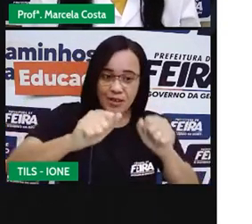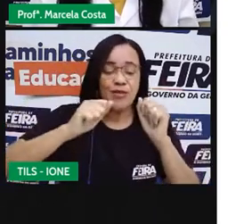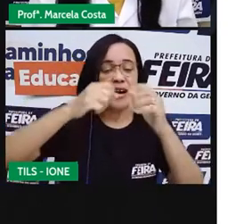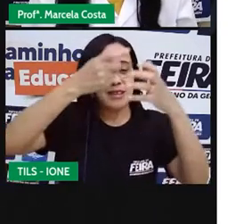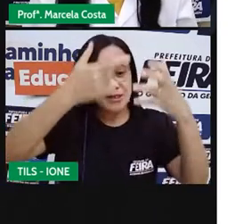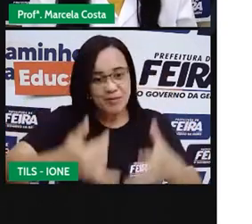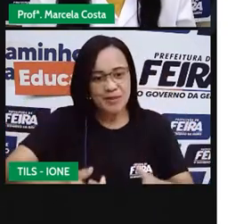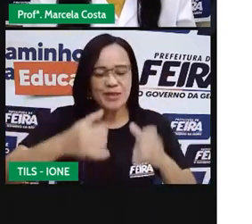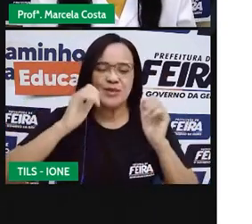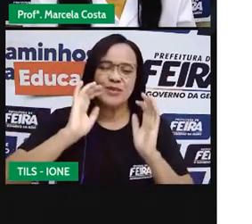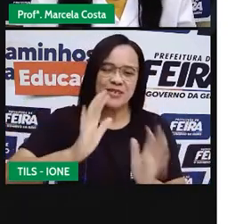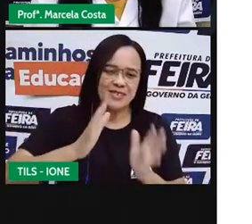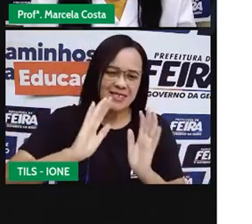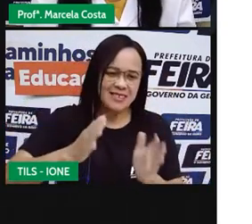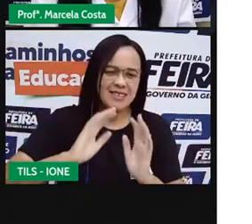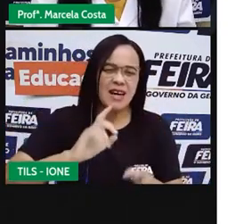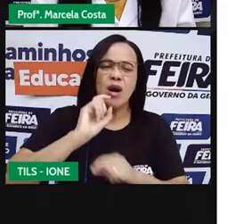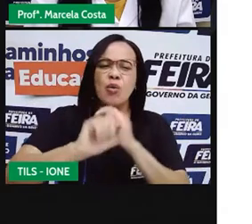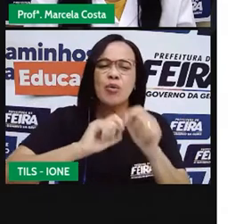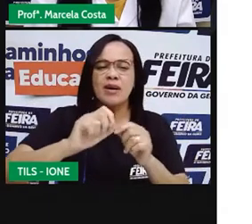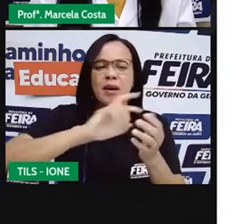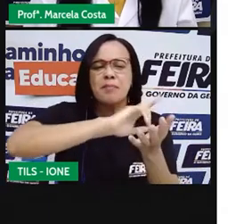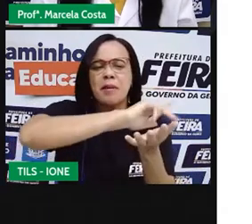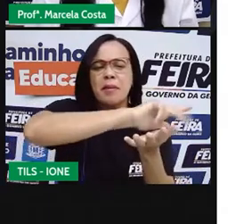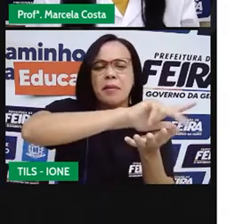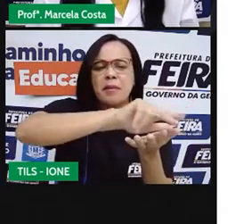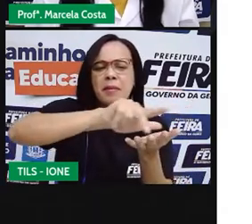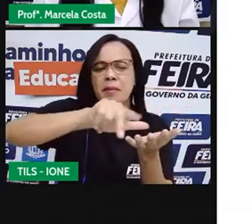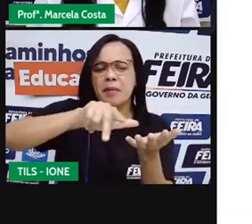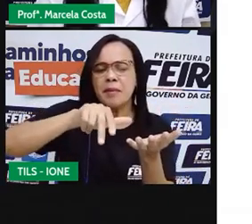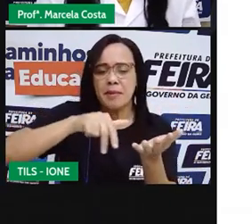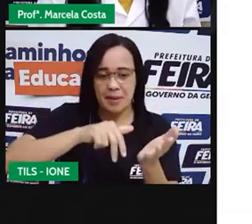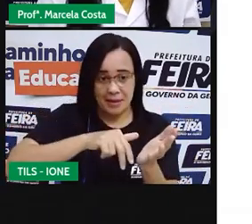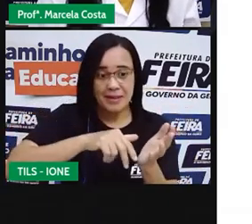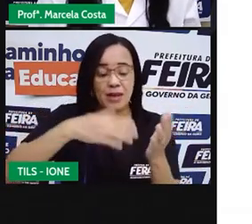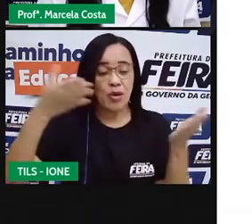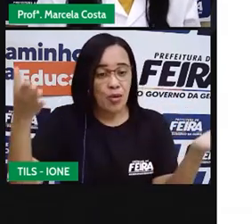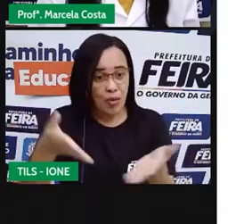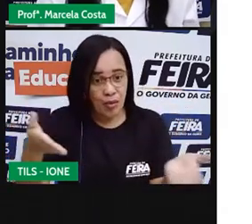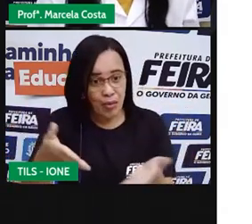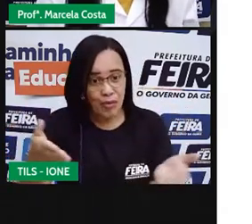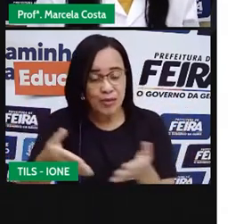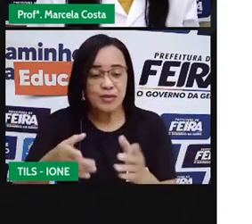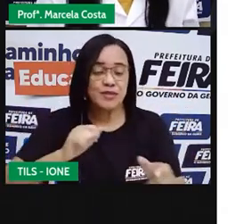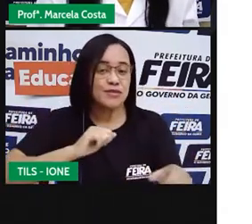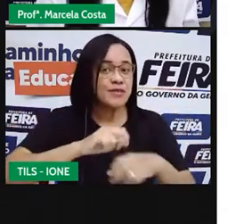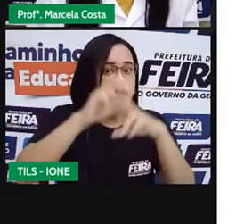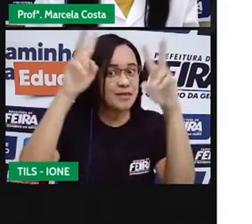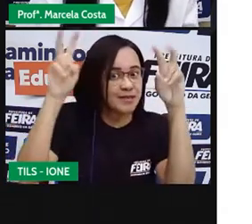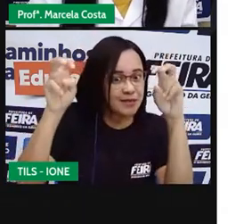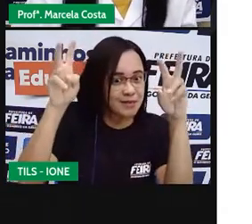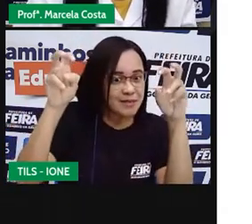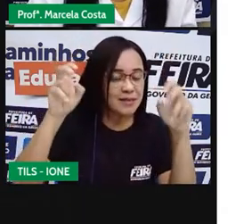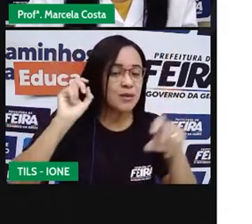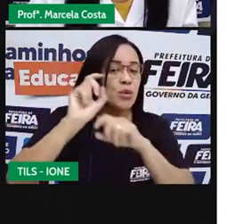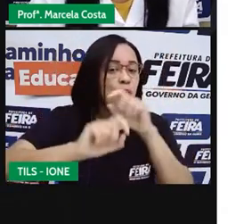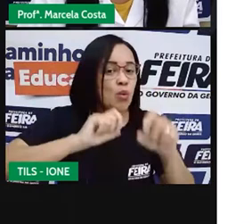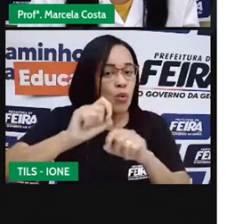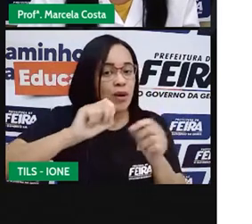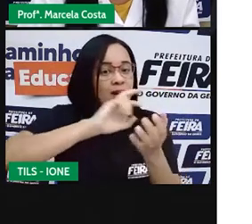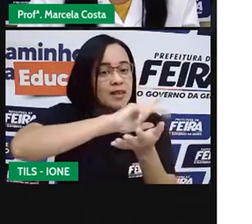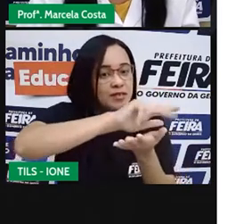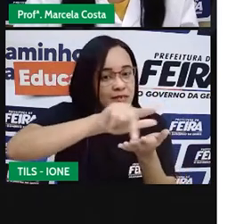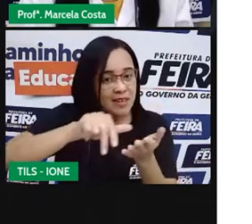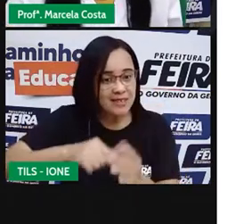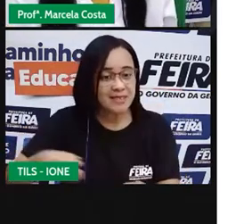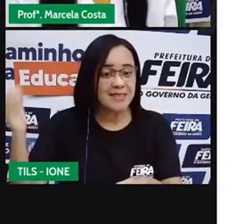falou um pouco sobre diversidade. Hoje nós vamos trabalhar a diversidade nos contos de